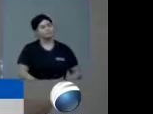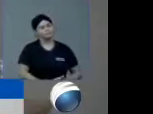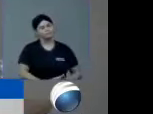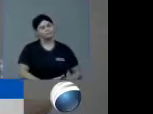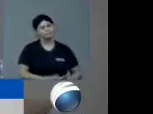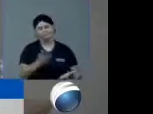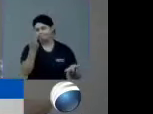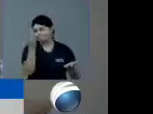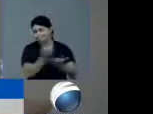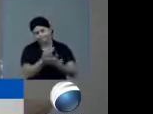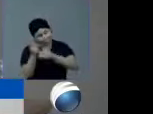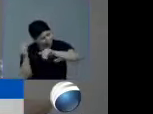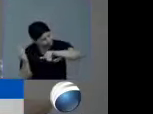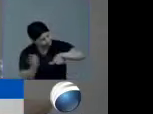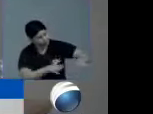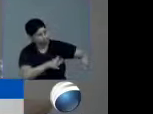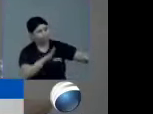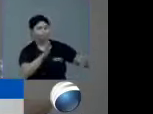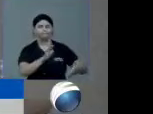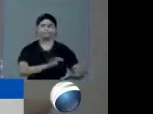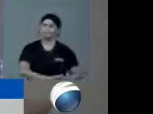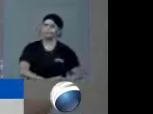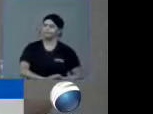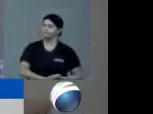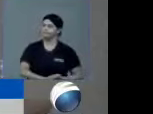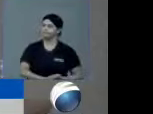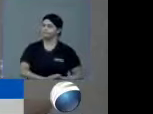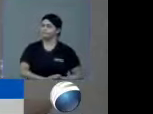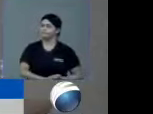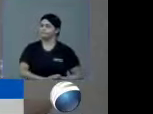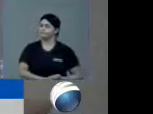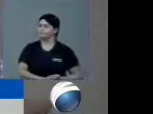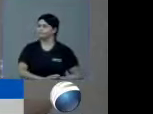e aí começa a pisar nas pessoas. Salto governo responsável documentos que o Astro